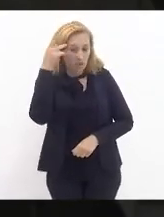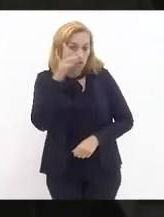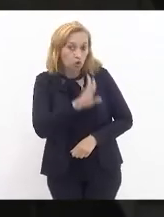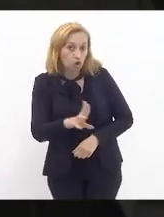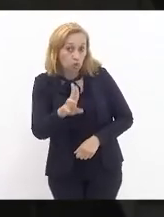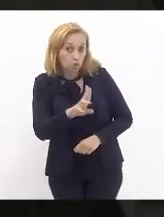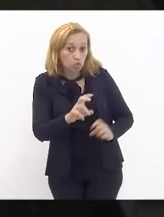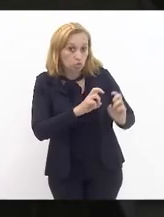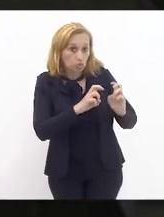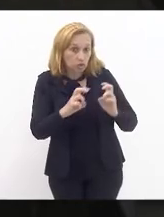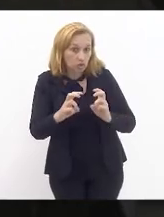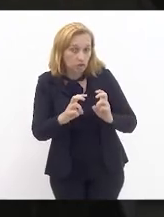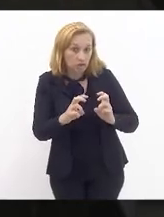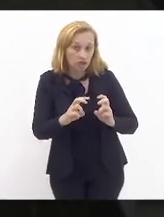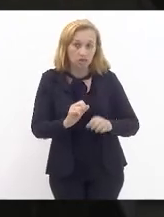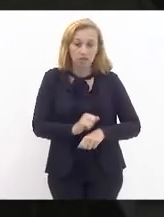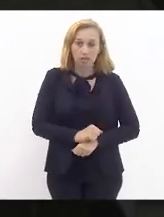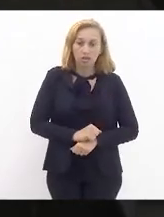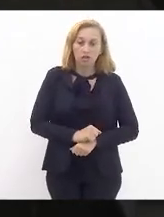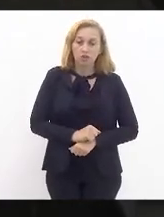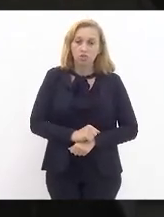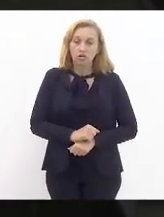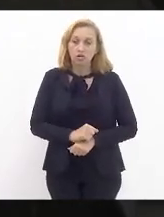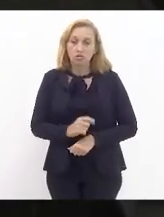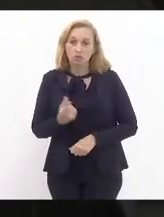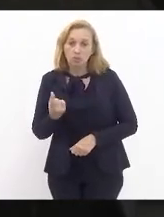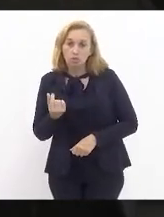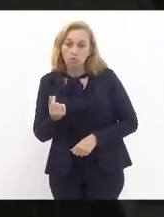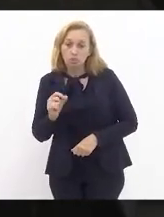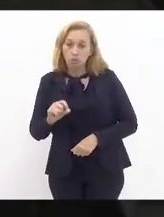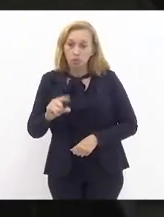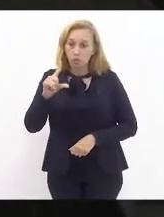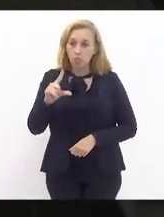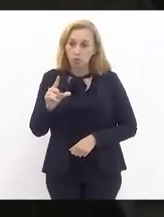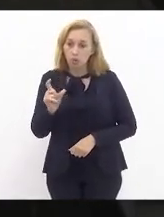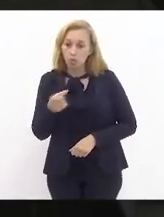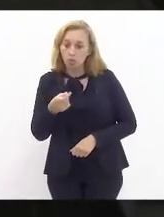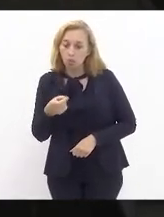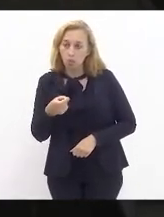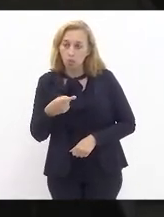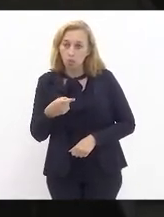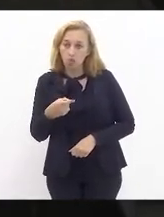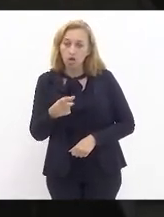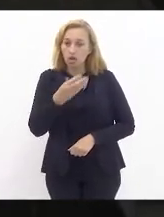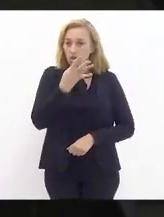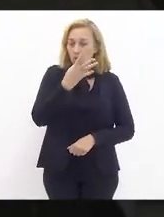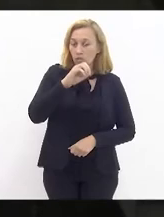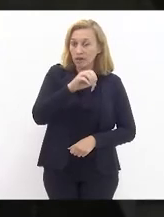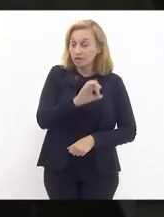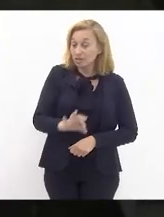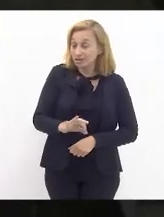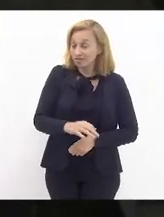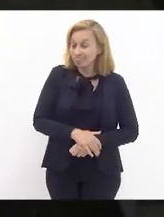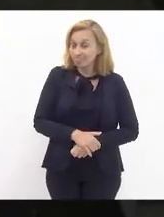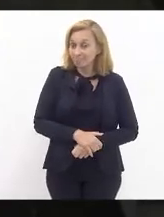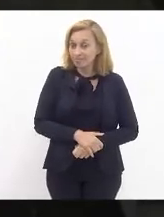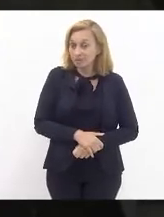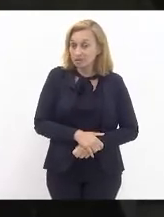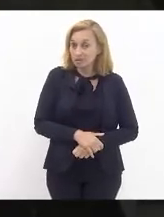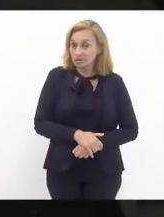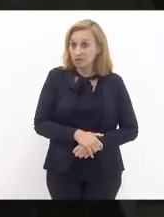um aumento de tarifa brutal de 40%, que